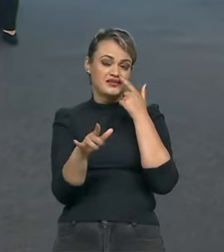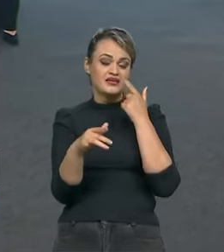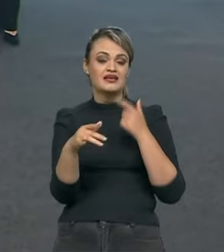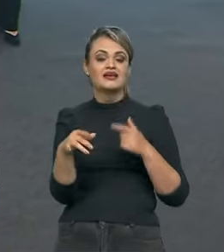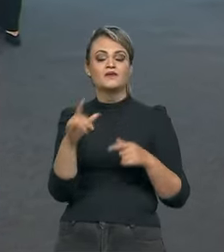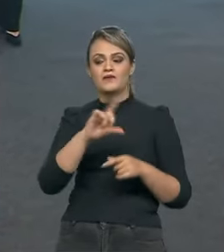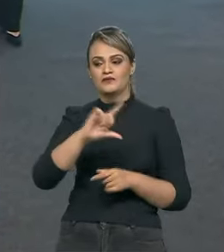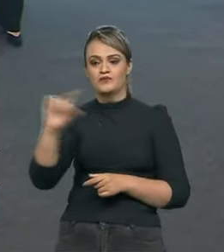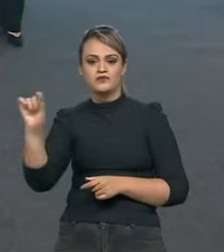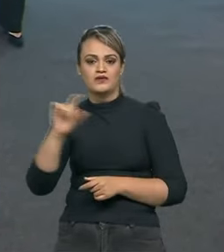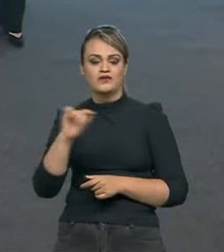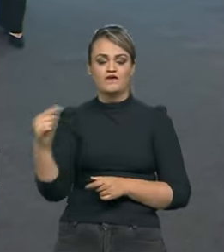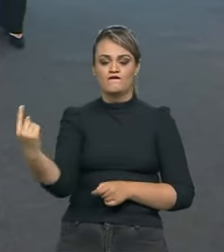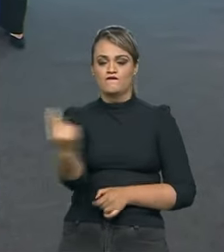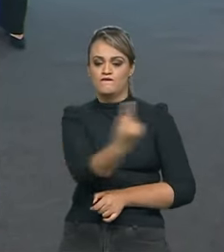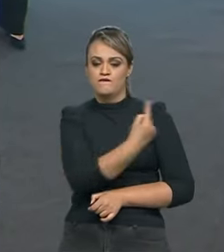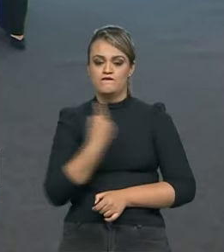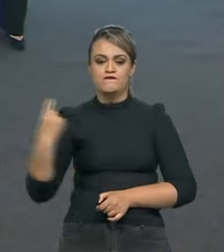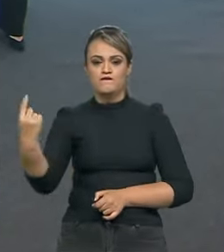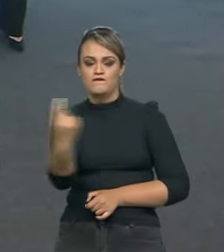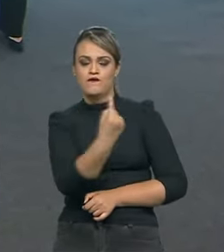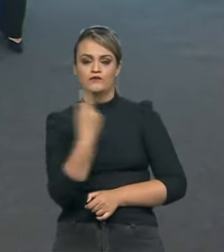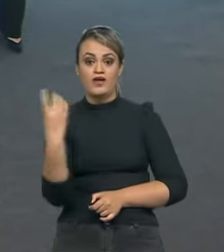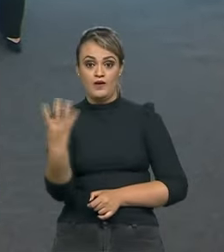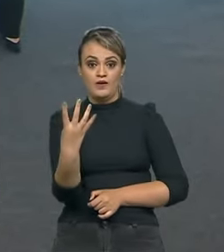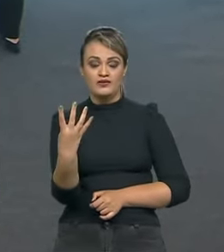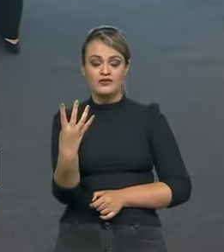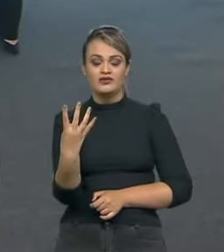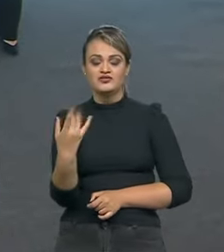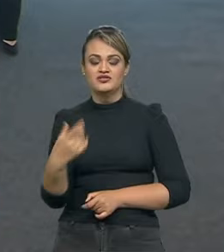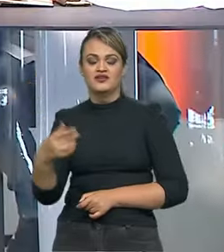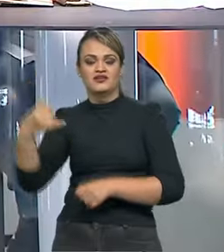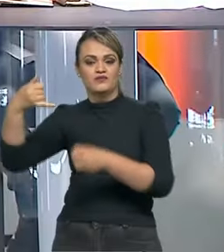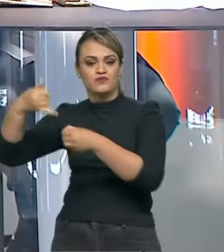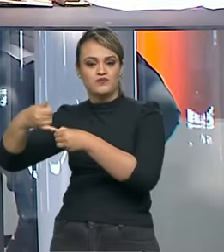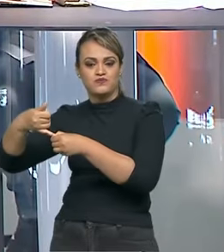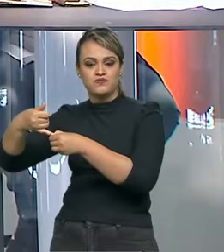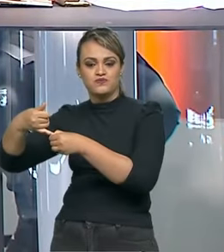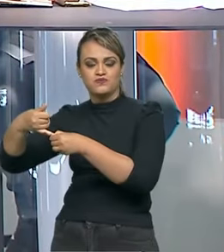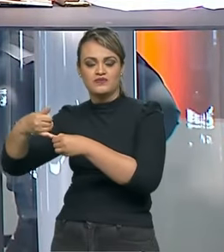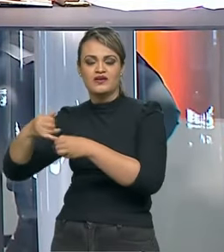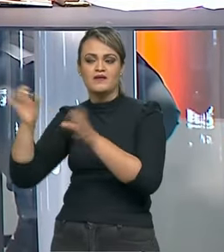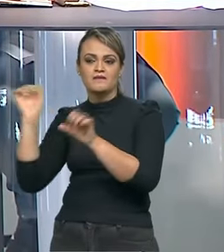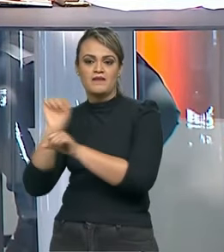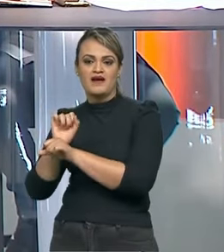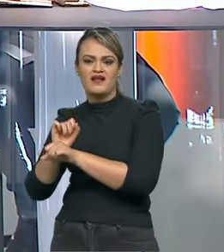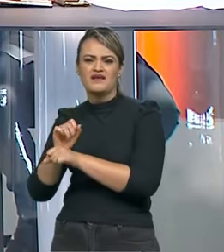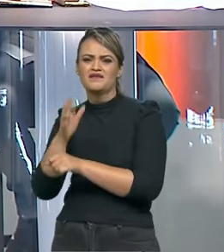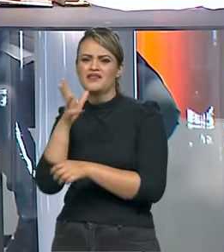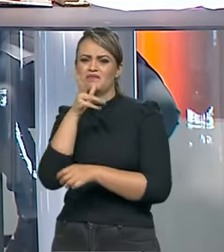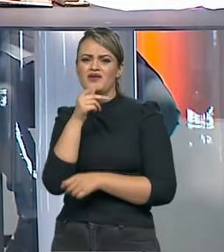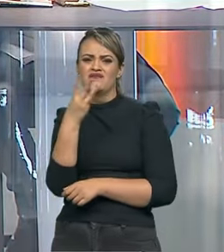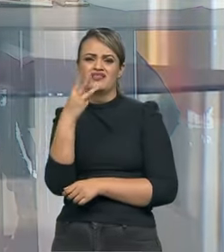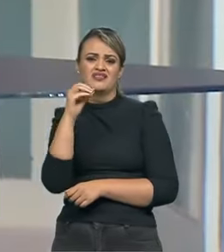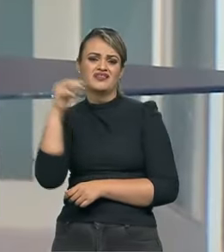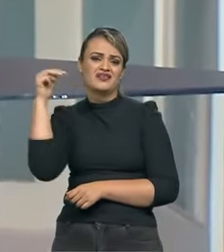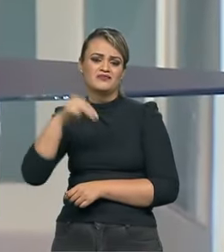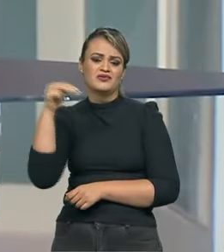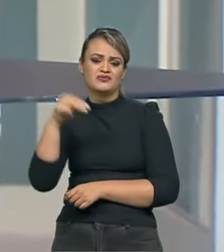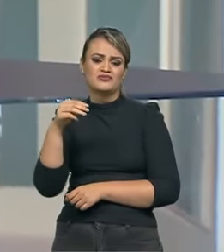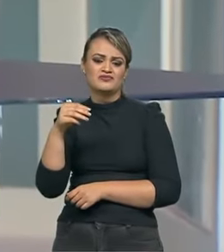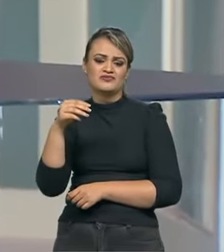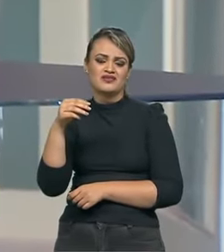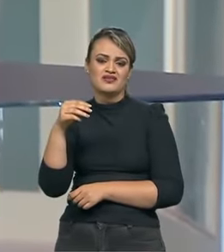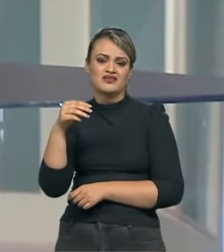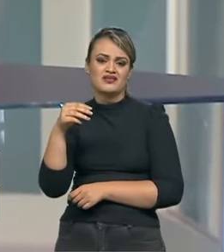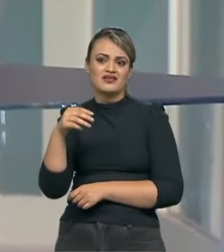saídas que você dava de quatro voltas, você tinha que sair, abastecer o carro lá dentro, voltar. Você perdia meia hora em Indianápolis,